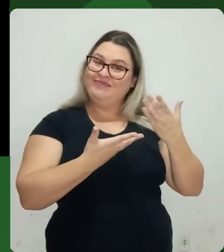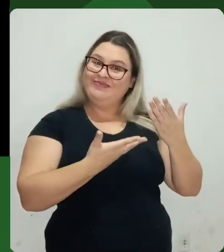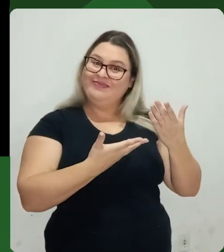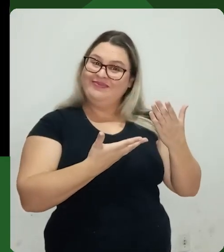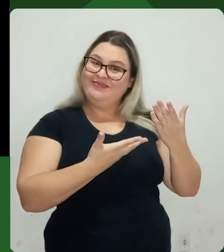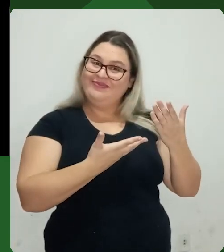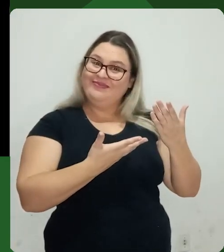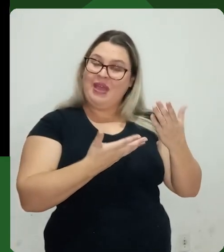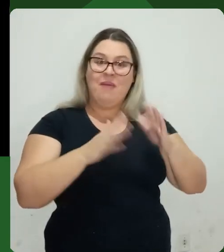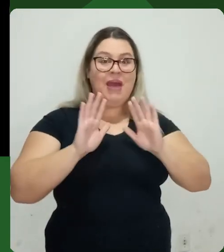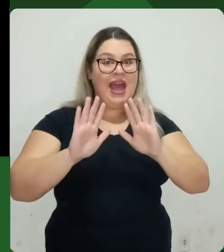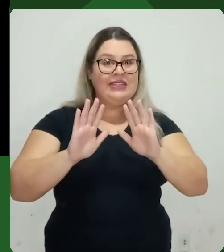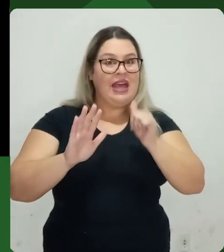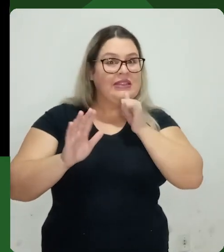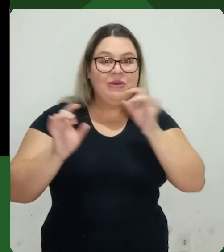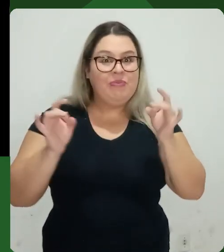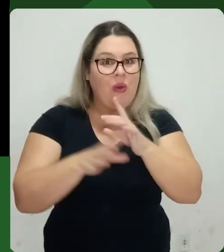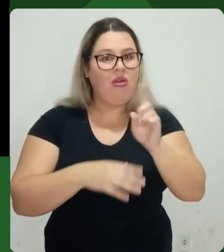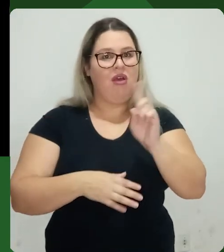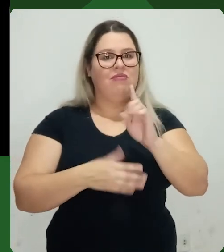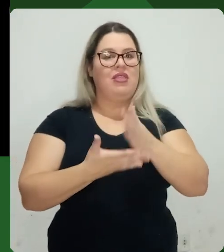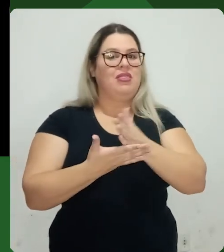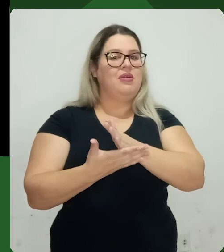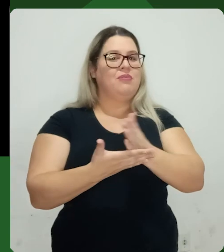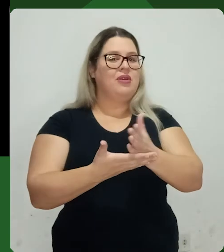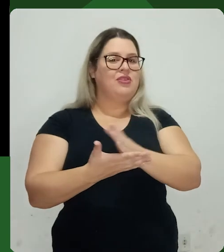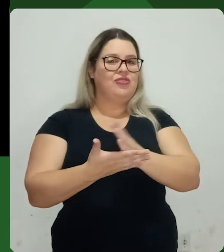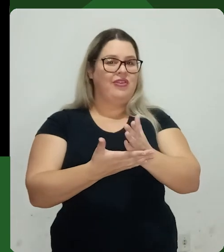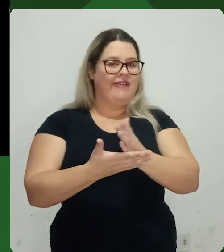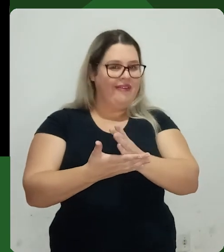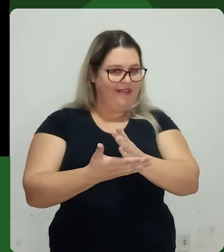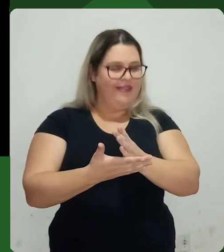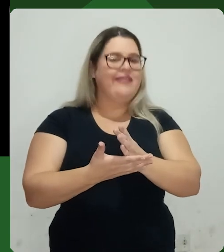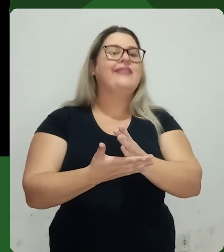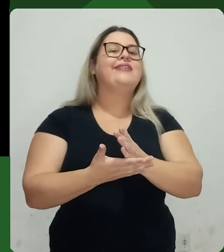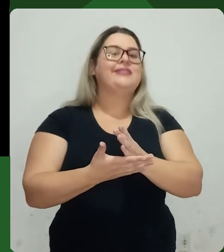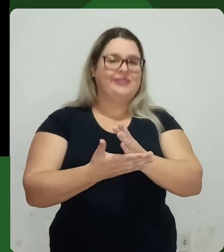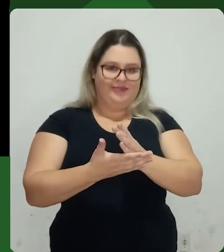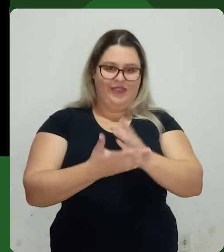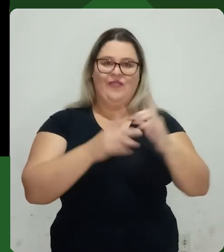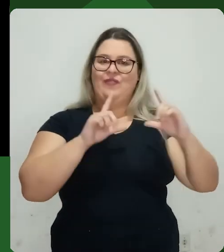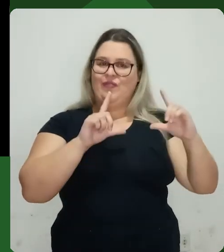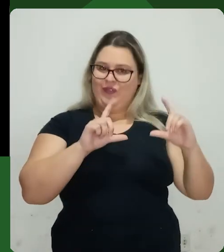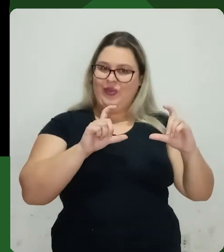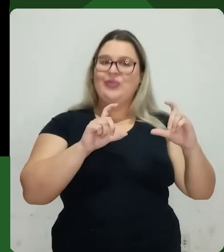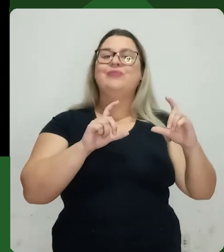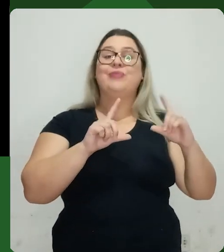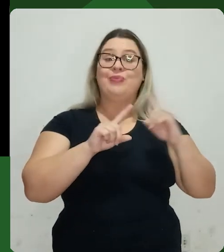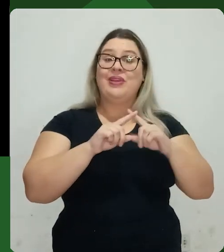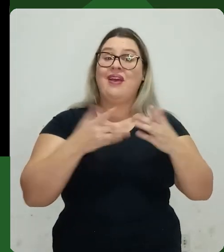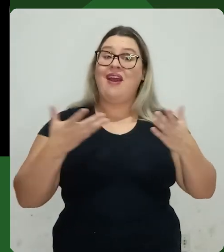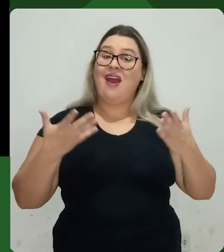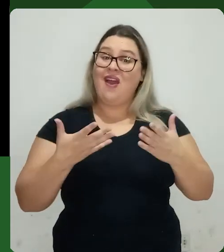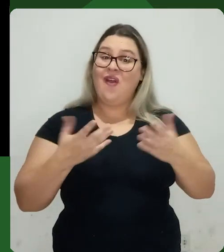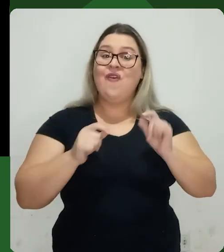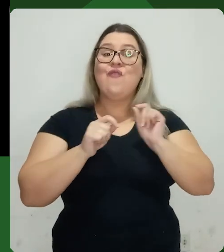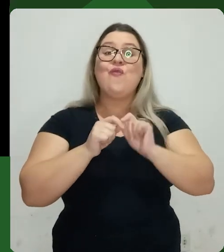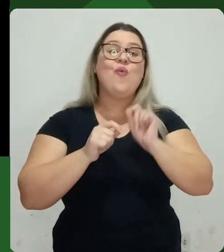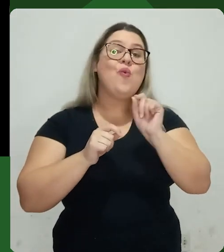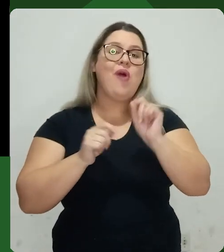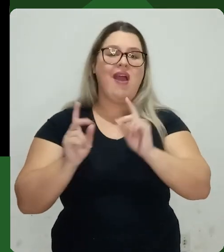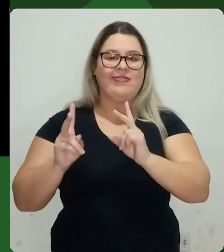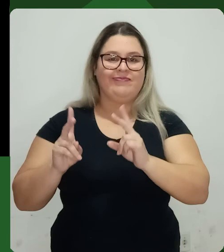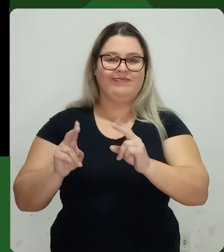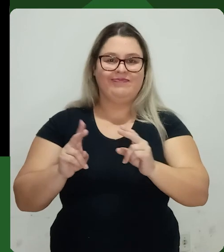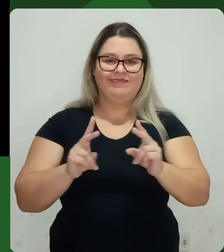E essa foi a foto final que eu acabei fazendo. Mas calma, não foi a final final, foi a final intermediária, digamos assim, a final no momento na